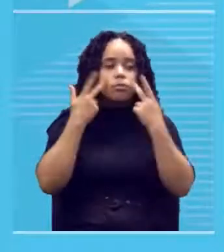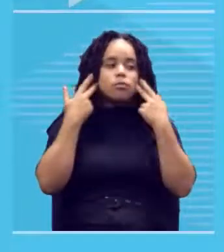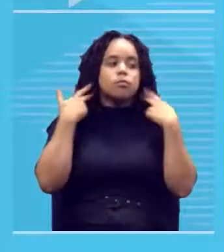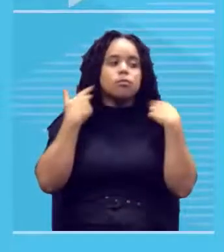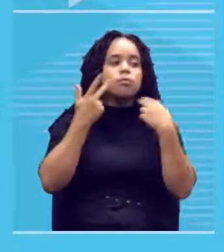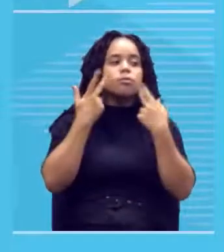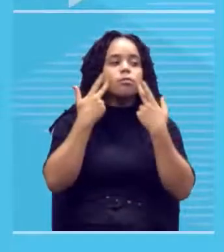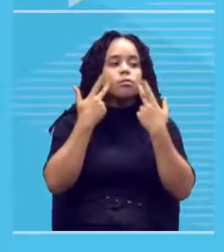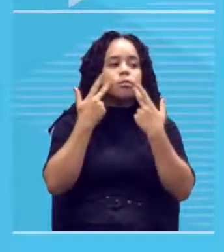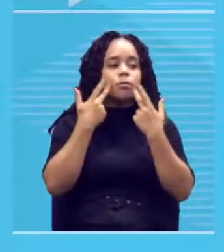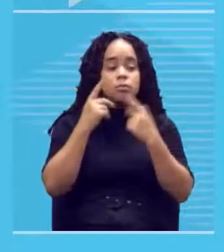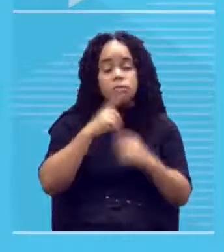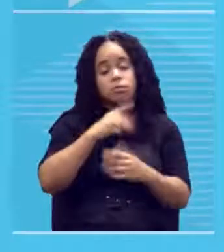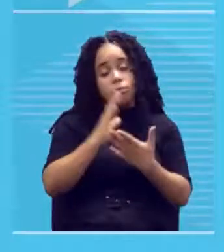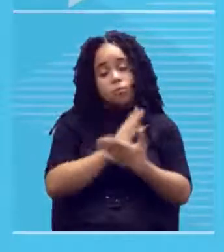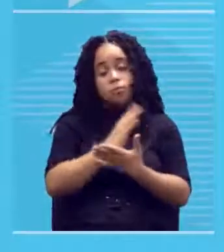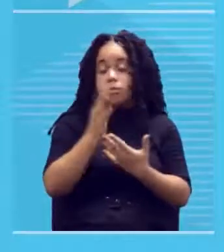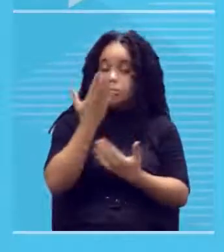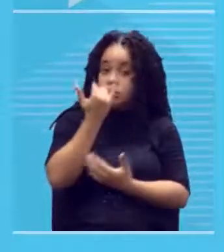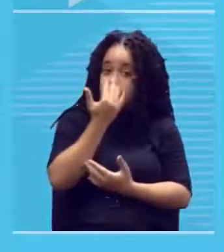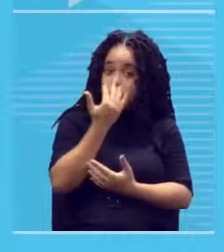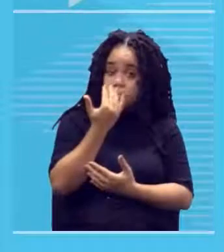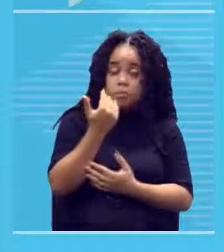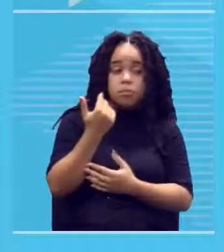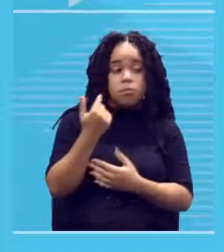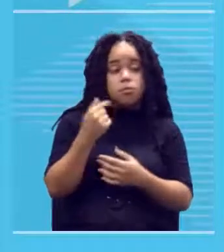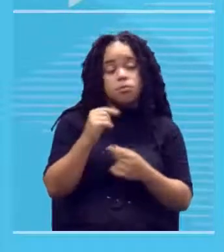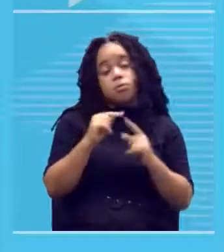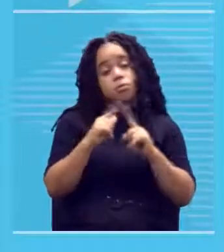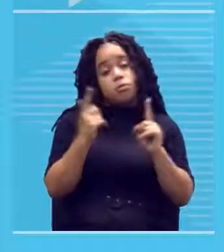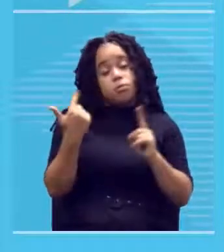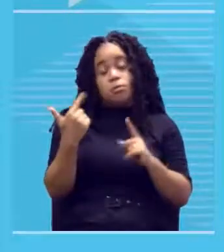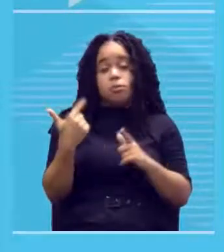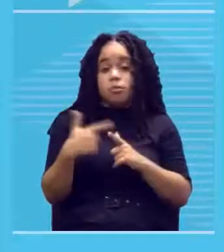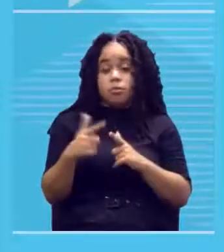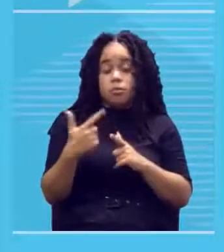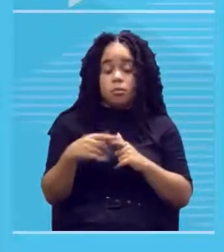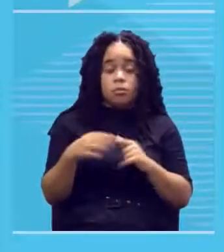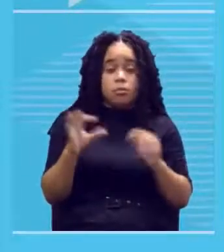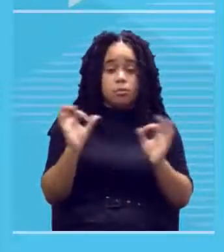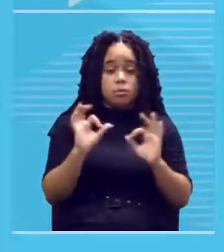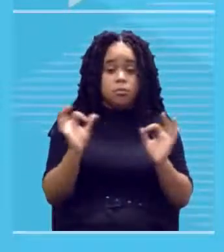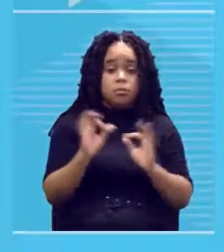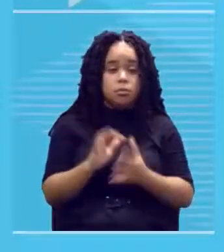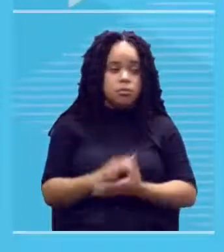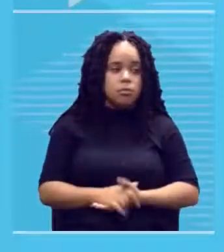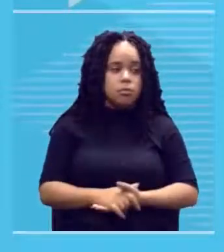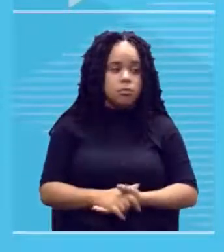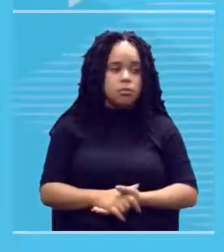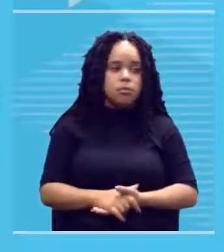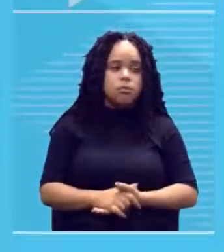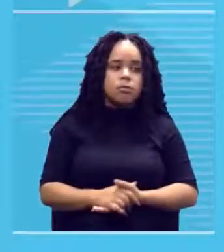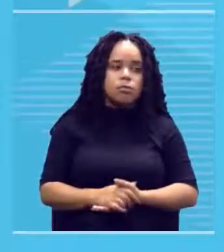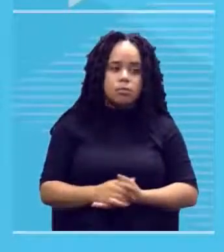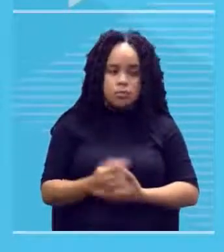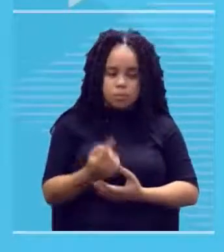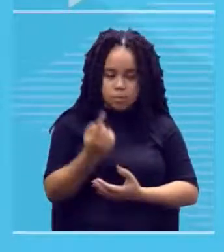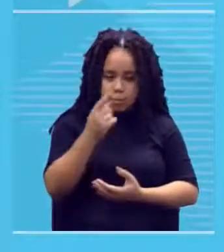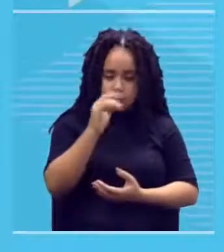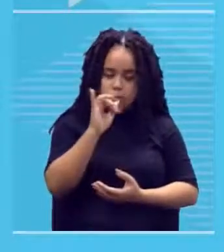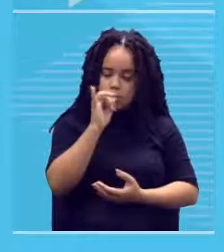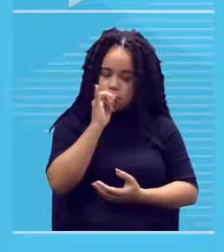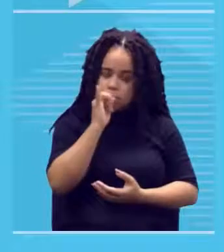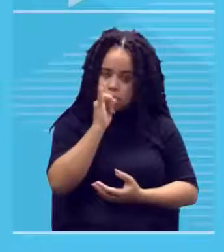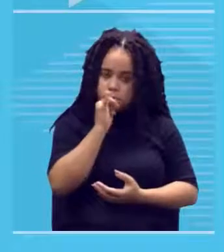não tem problema nenhum porque ela é a base de gema de ovo pintura gouache um exemplo para se pintar com